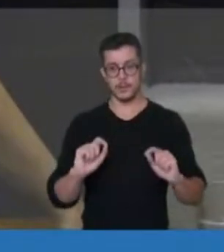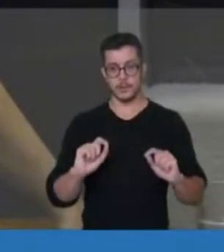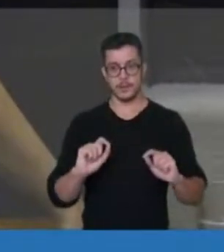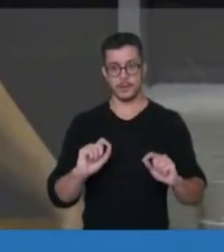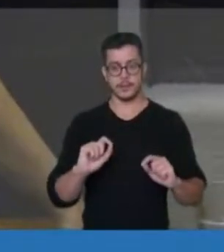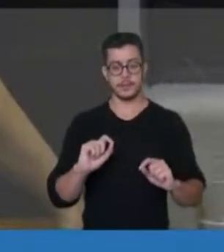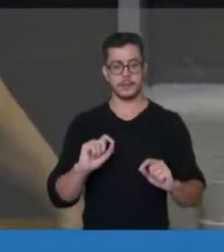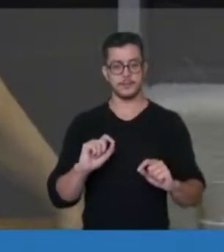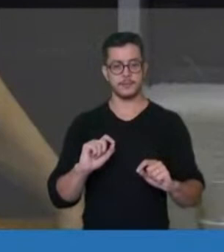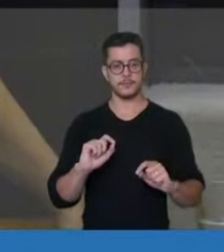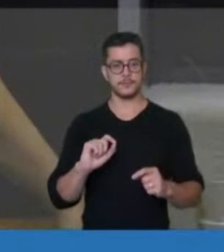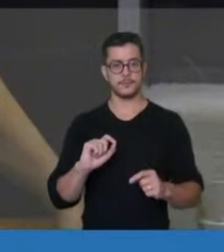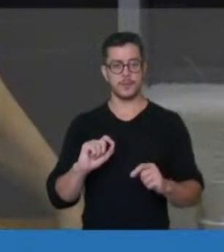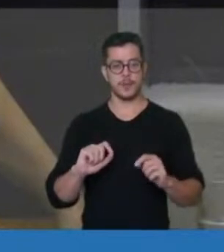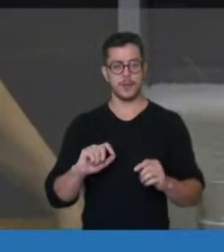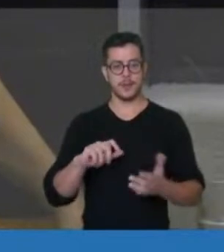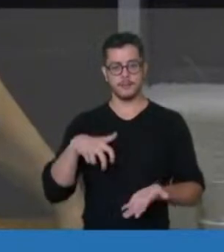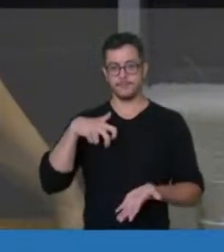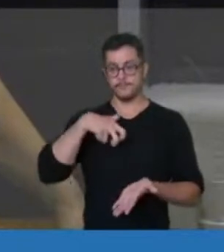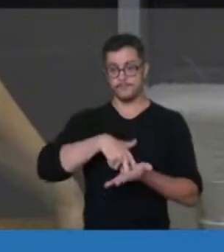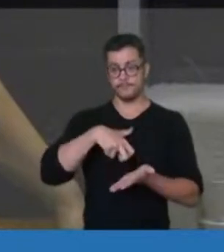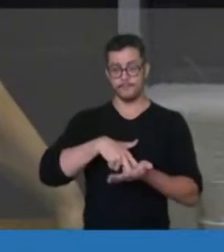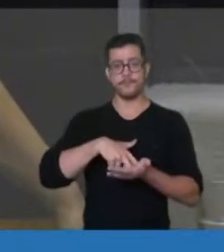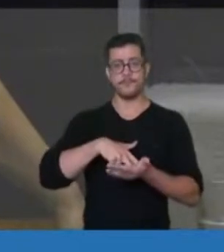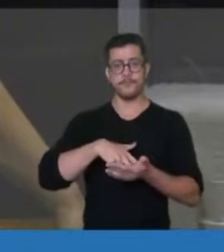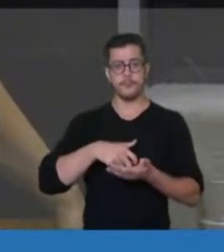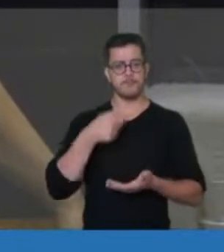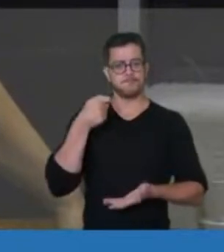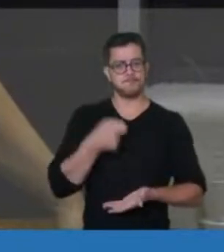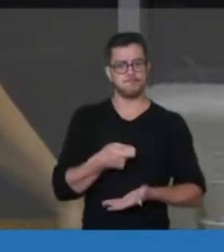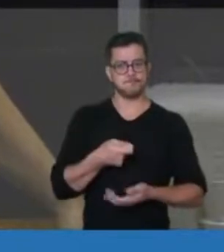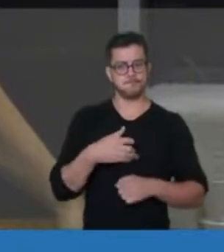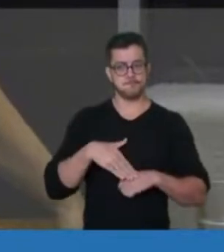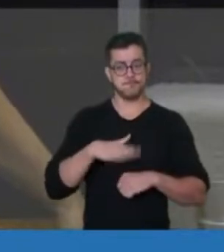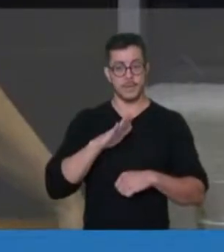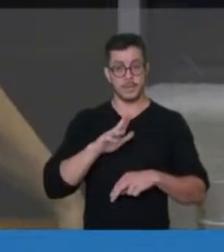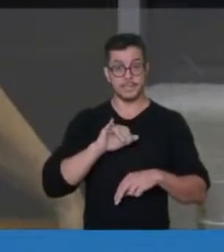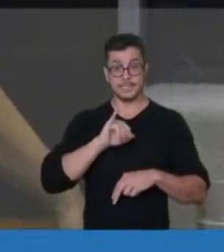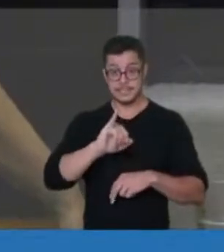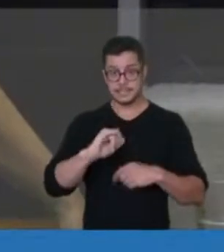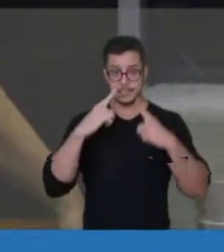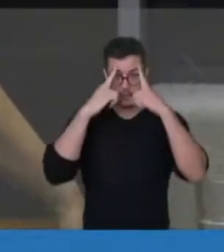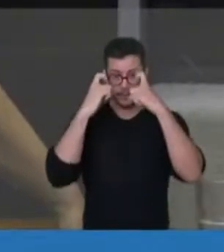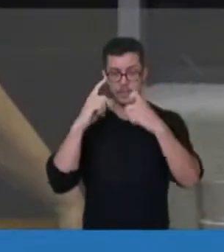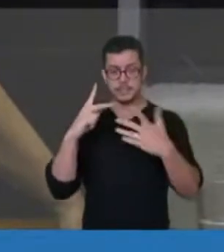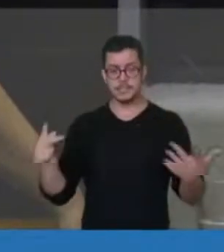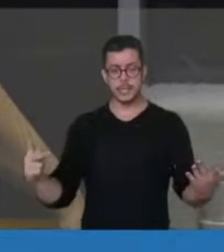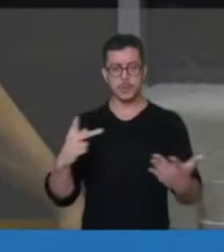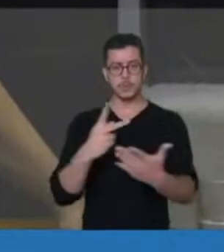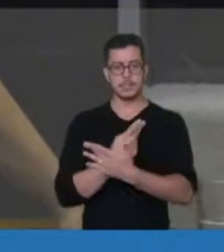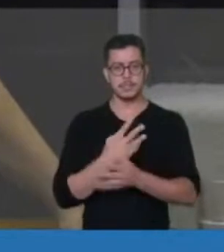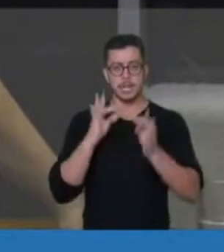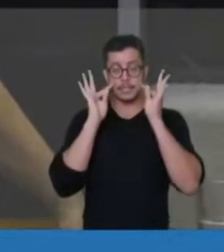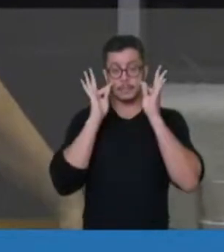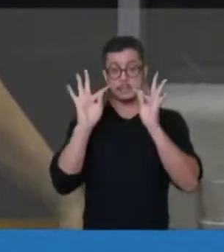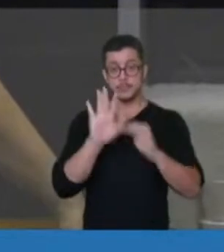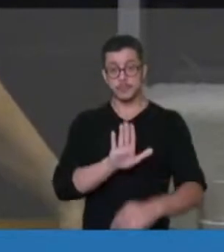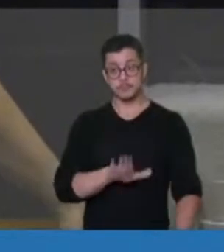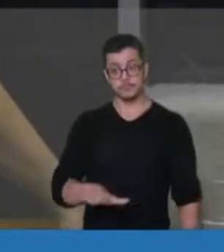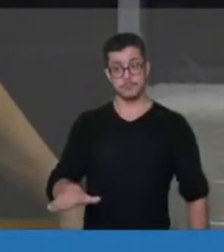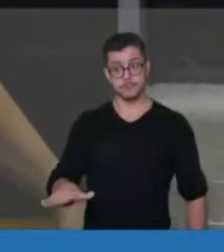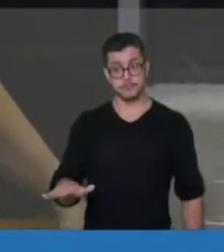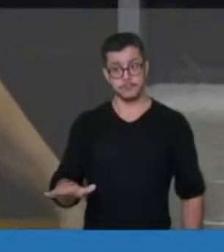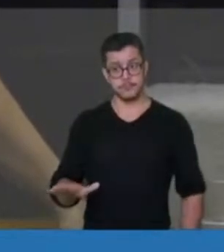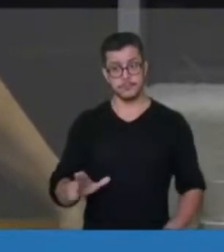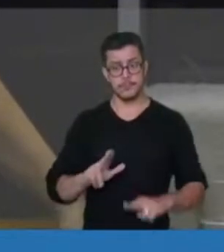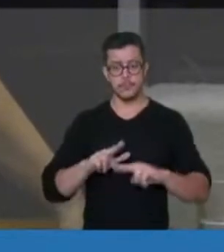recrudecida na punição da violência que acontece frente às crianças, para que nós não